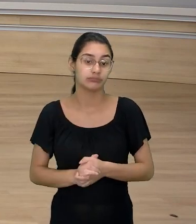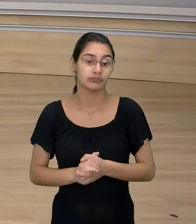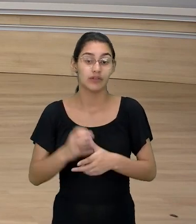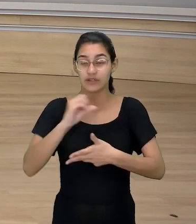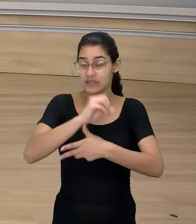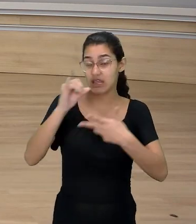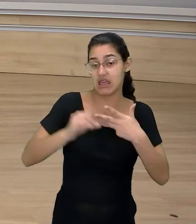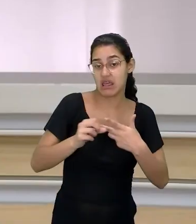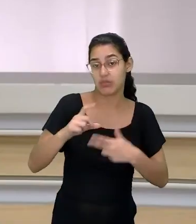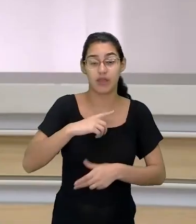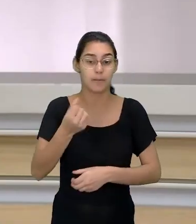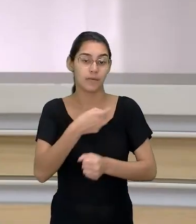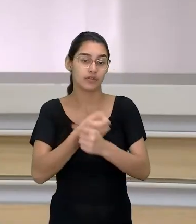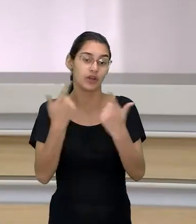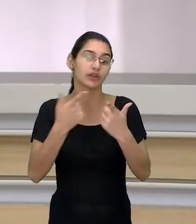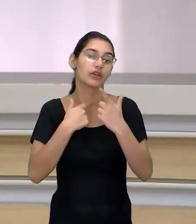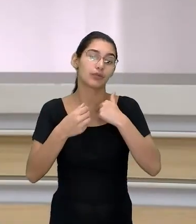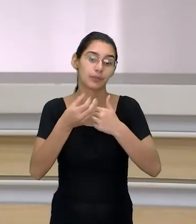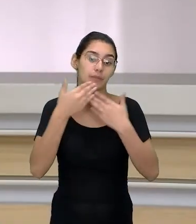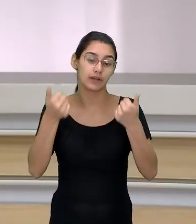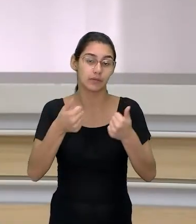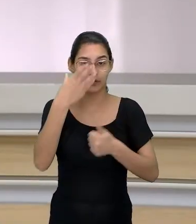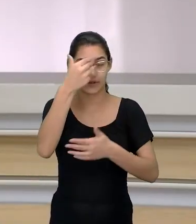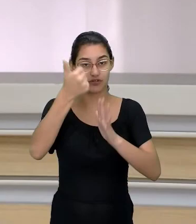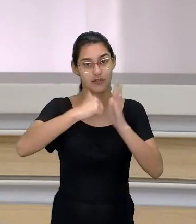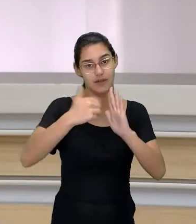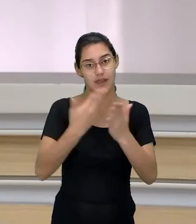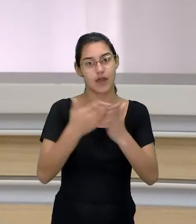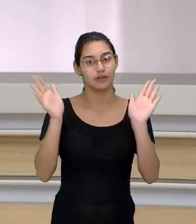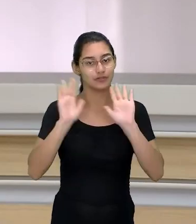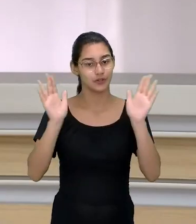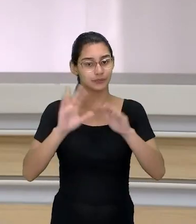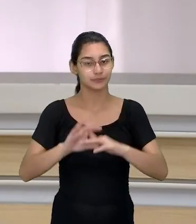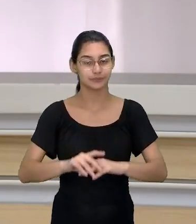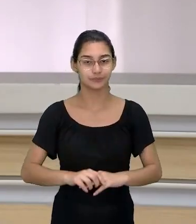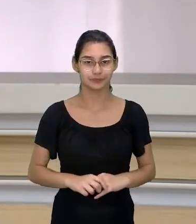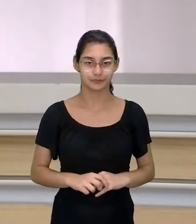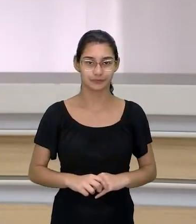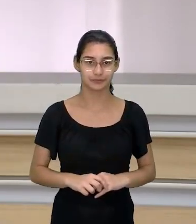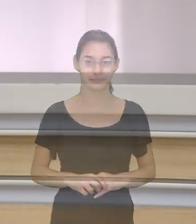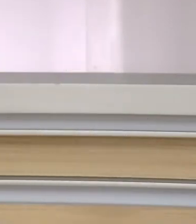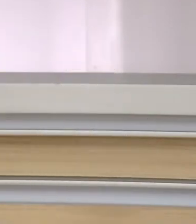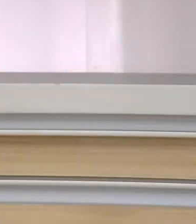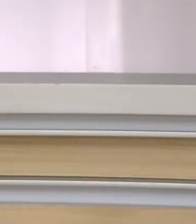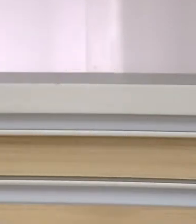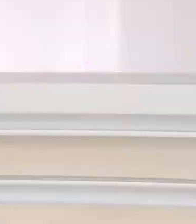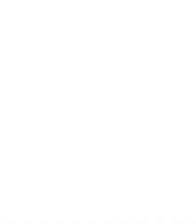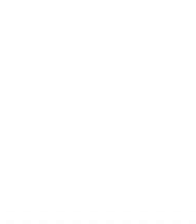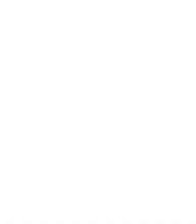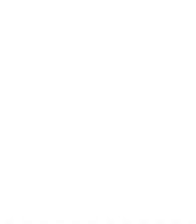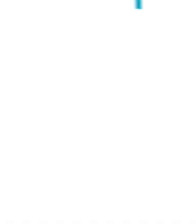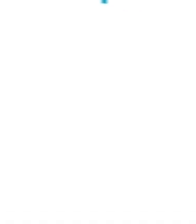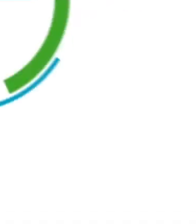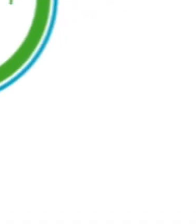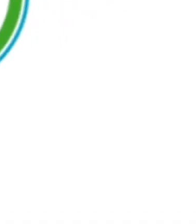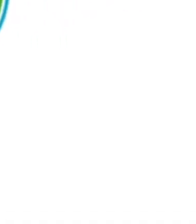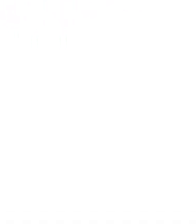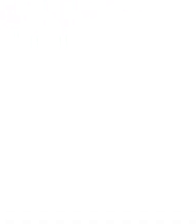teve ENEM não teve boa sorte desejo melhor não esqueça de avaliar um beijo e até mais obrigado